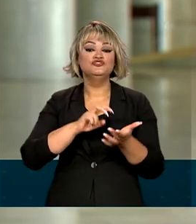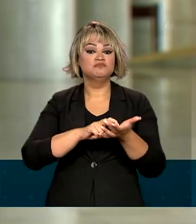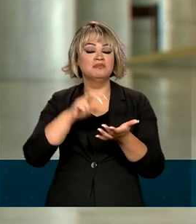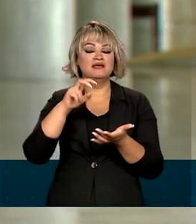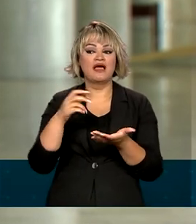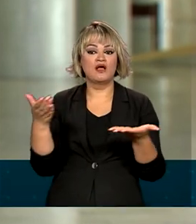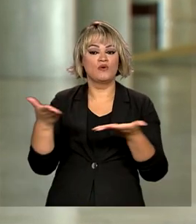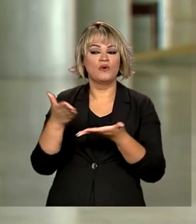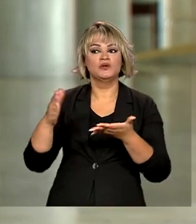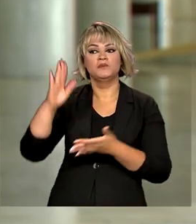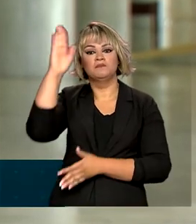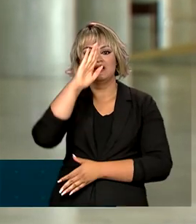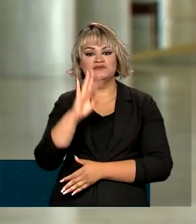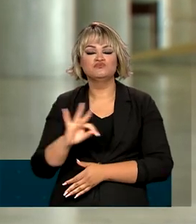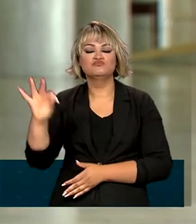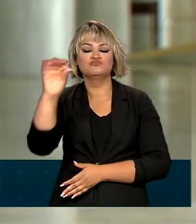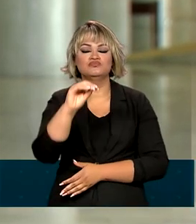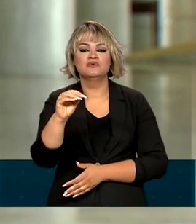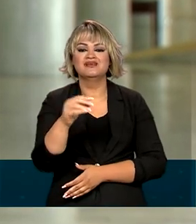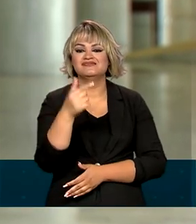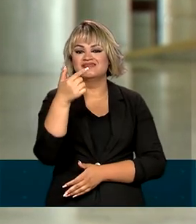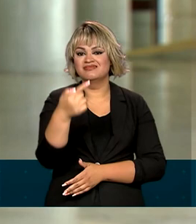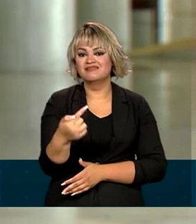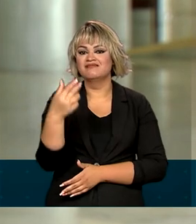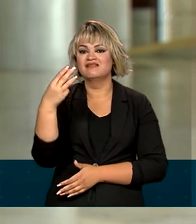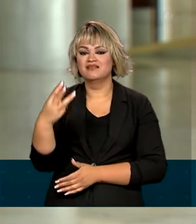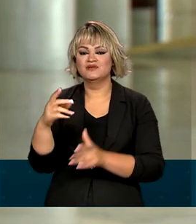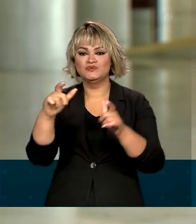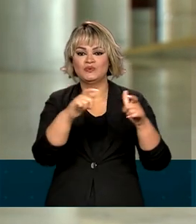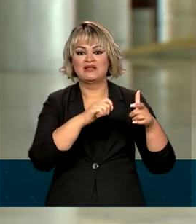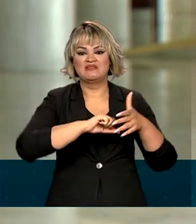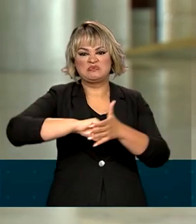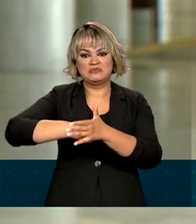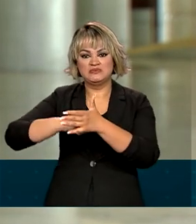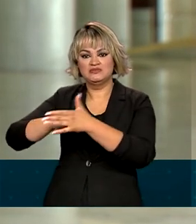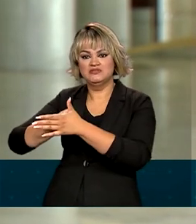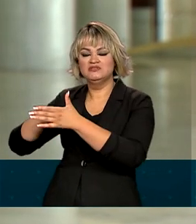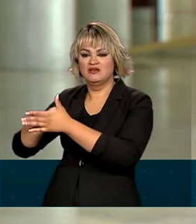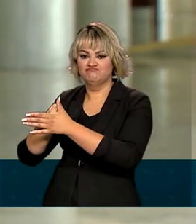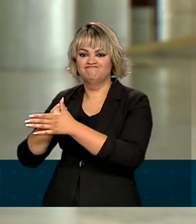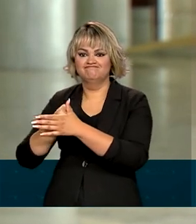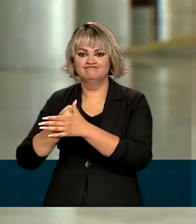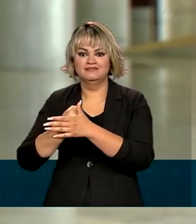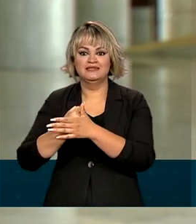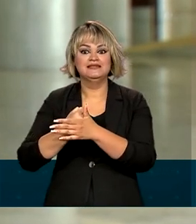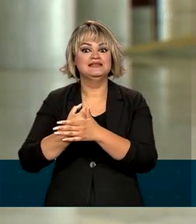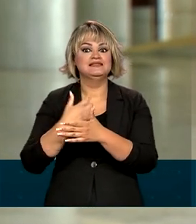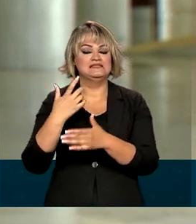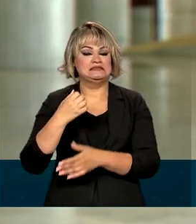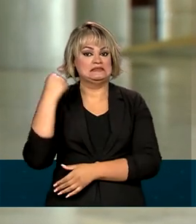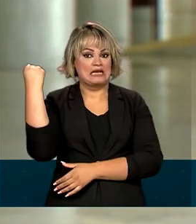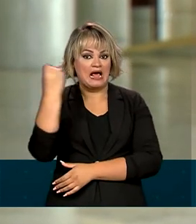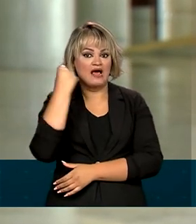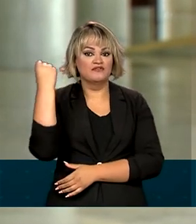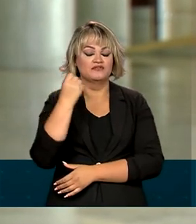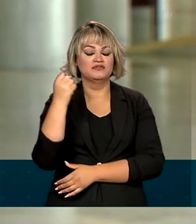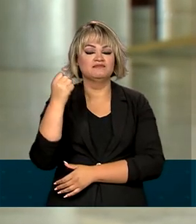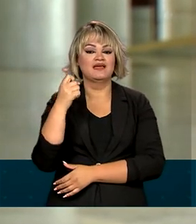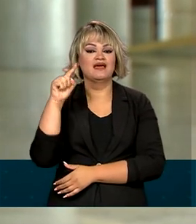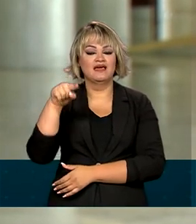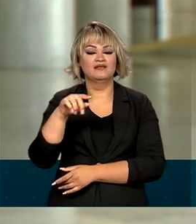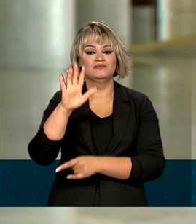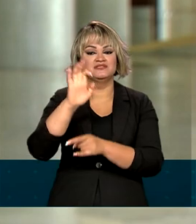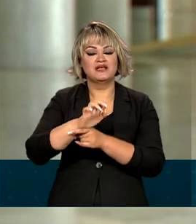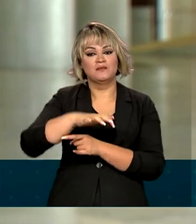em todo o país havia 73 pontos de interdição em rodovias federais. A situação mais crítica é a do estado do